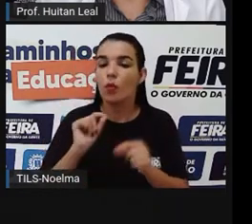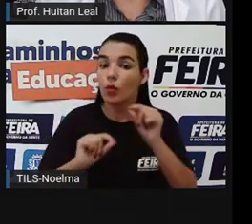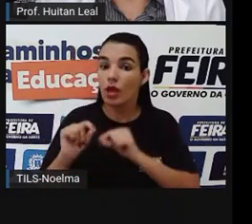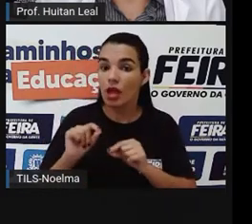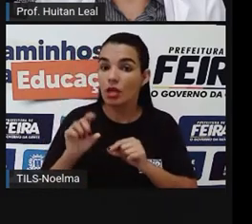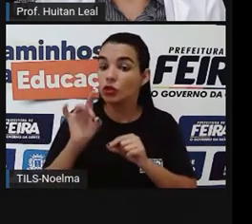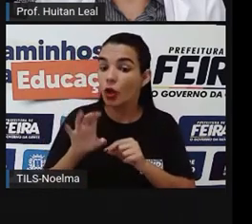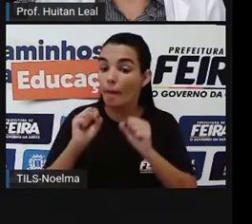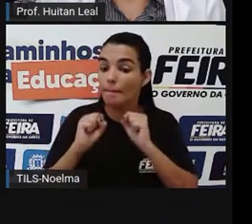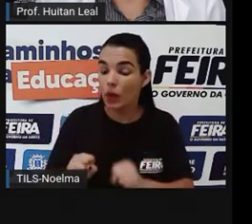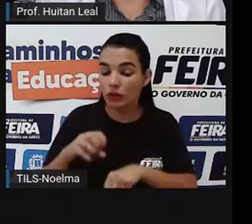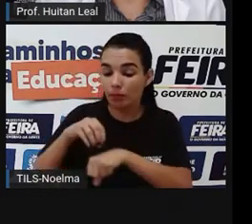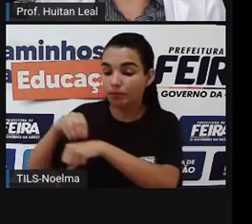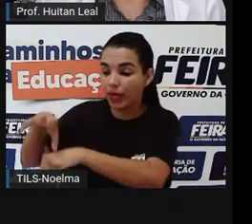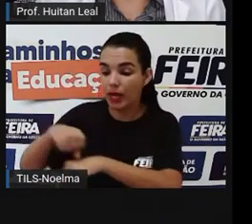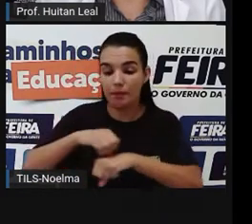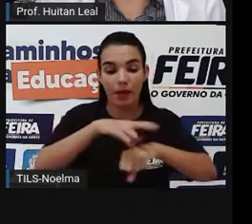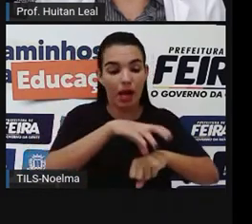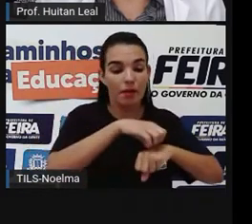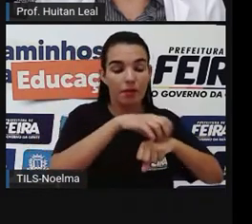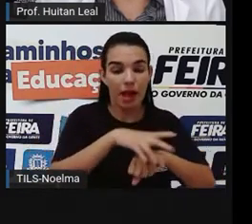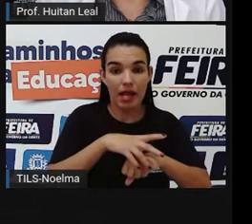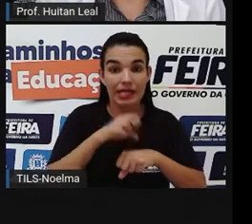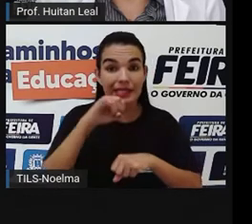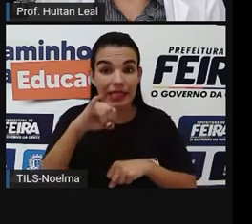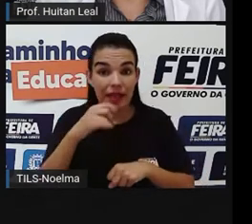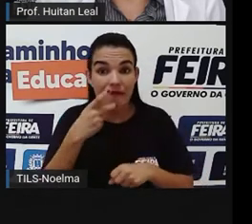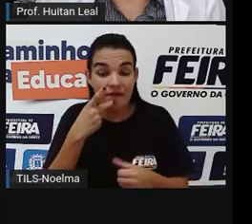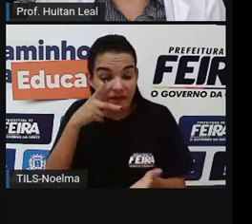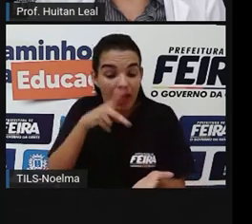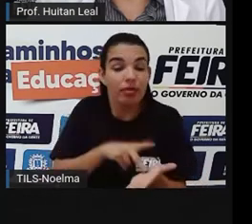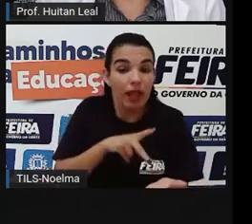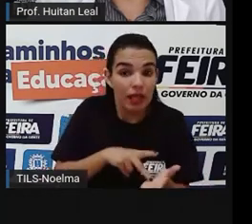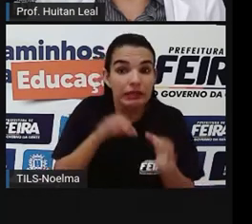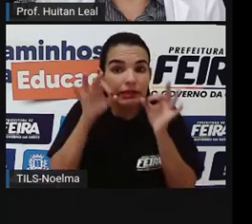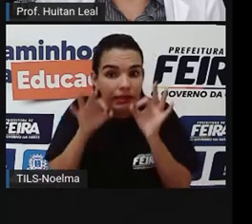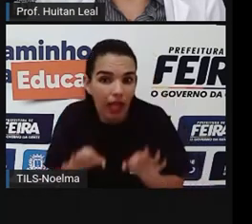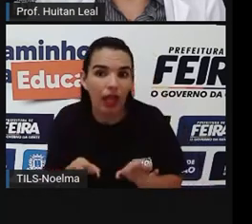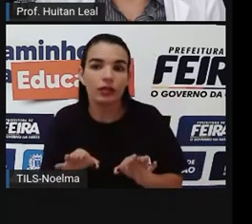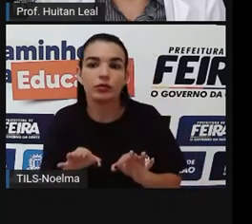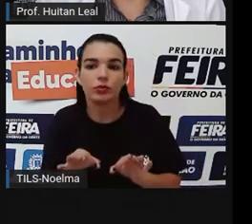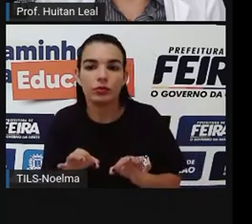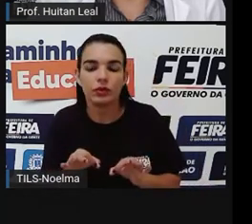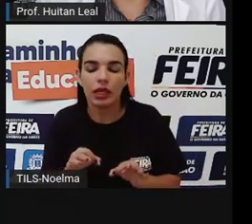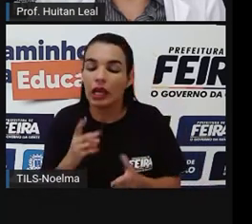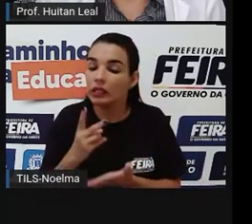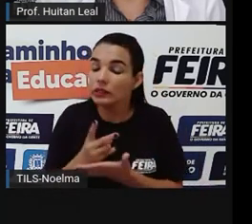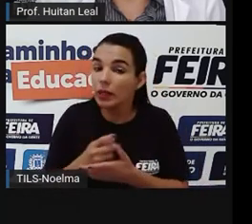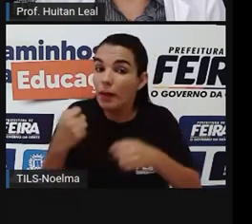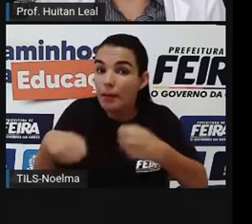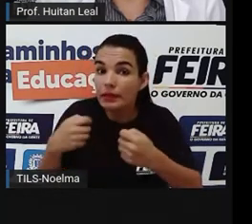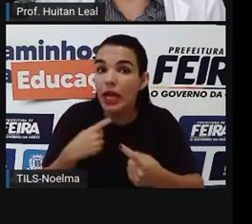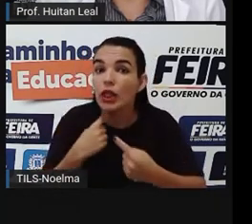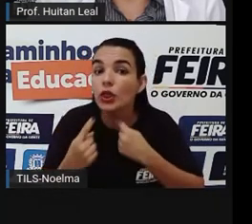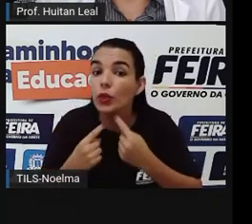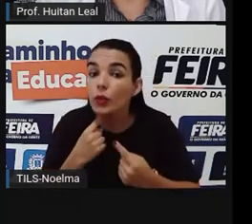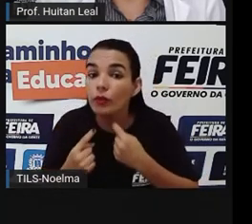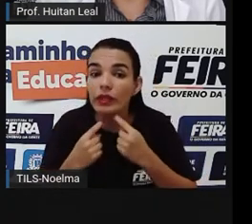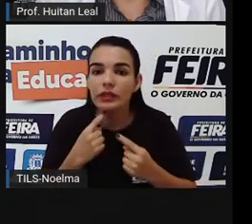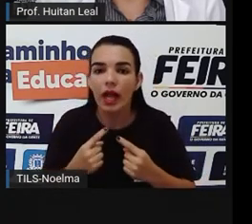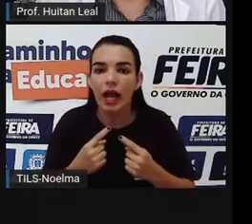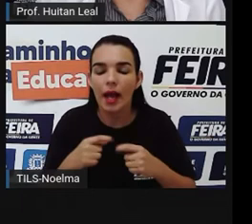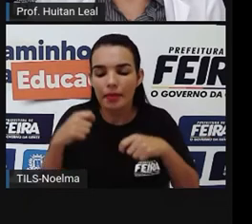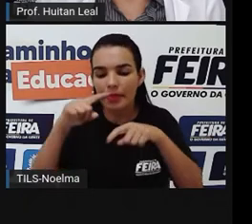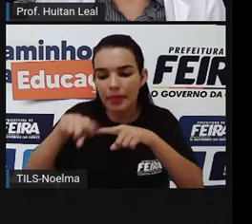certeza que é verdade. O ideal é duvidar sempre e procurar informações em outros